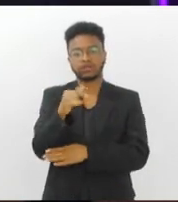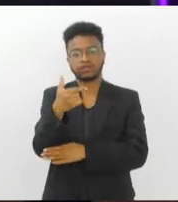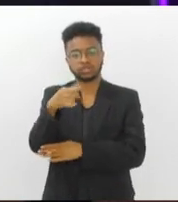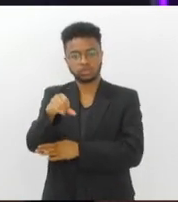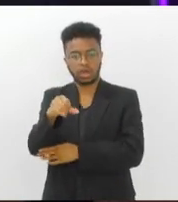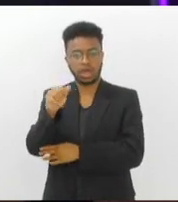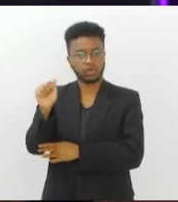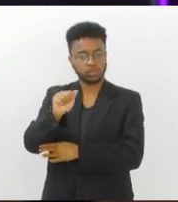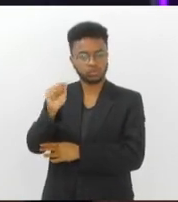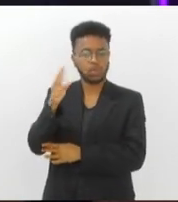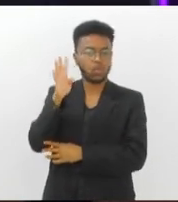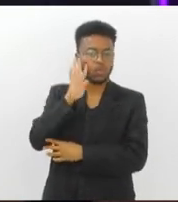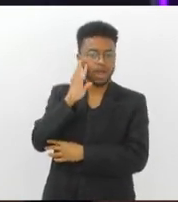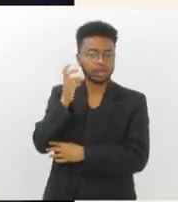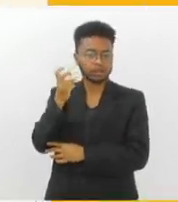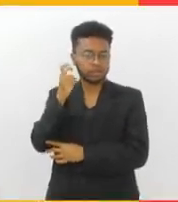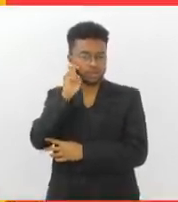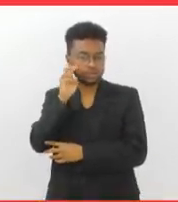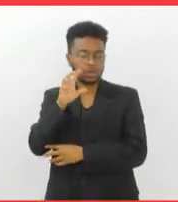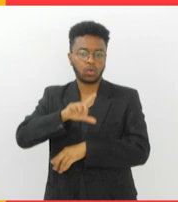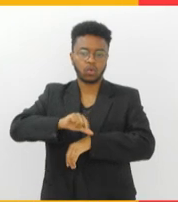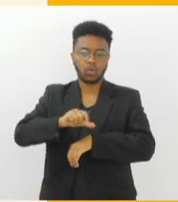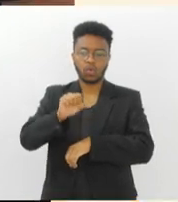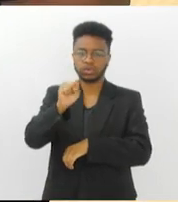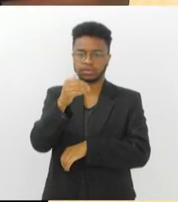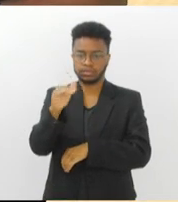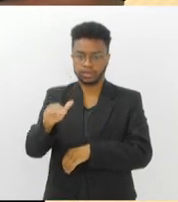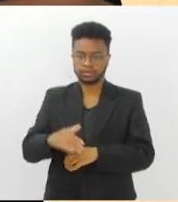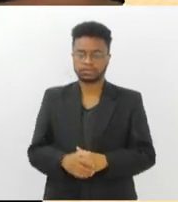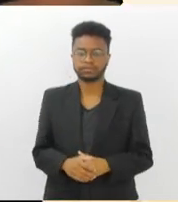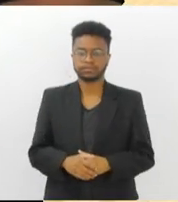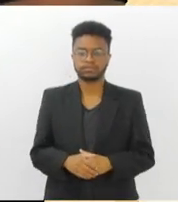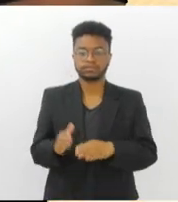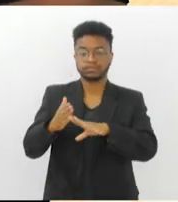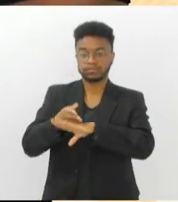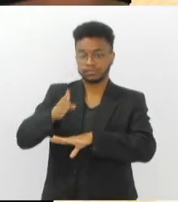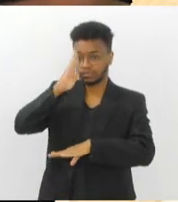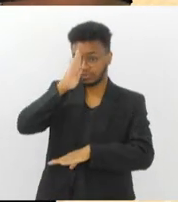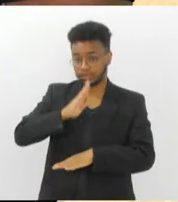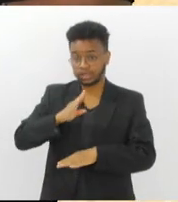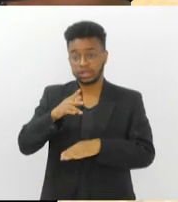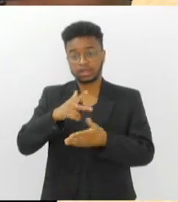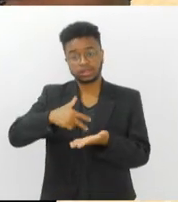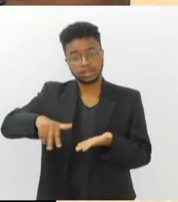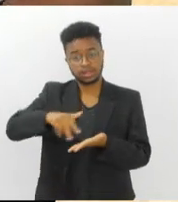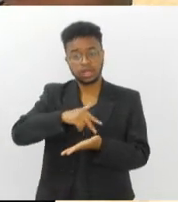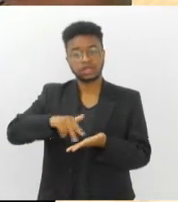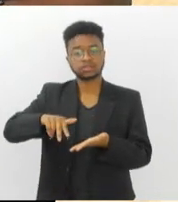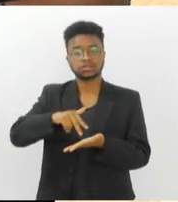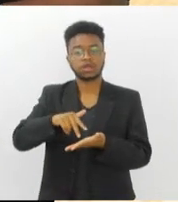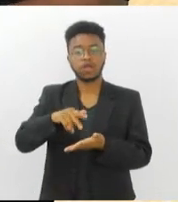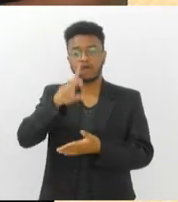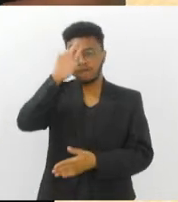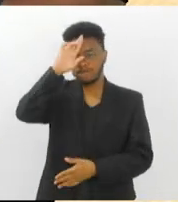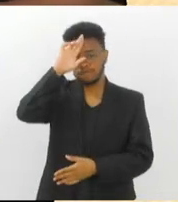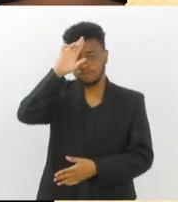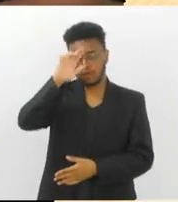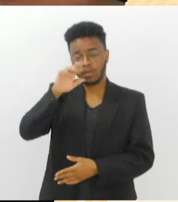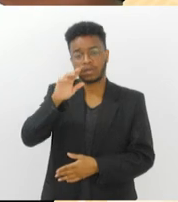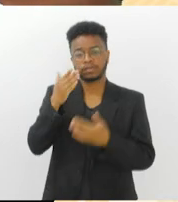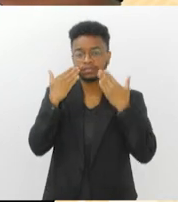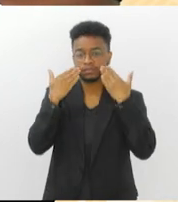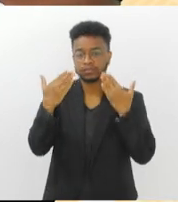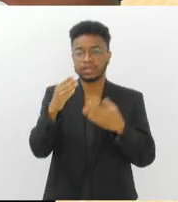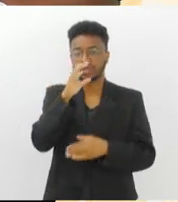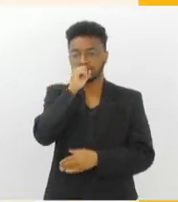às quartas e quintas, às 8h30 da noite. Com entrada franca, o espetáculo de dança Formigueiro se apresenta neste sábado